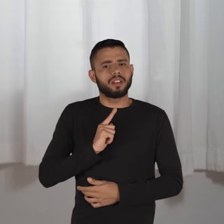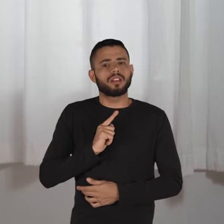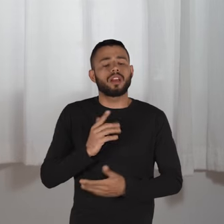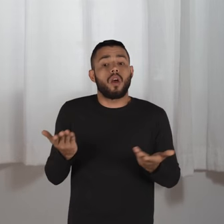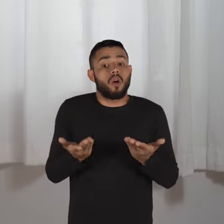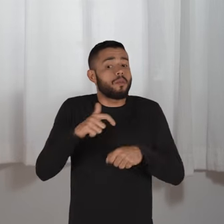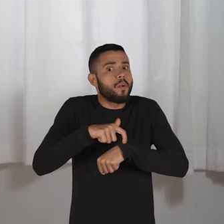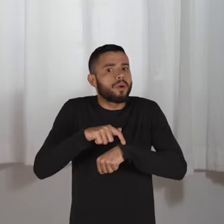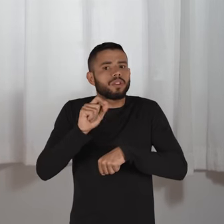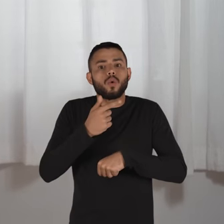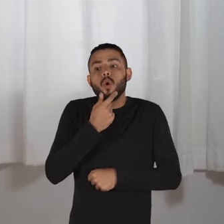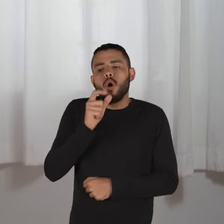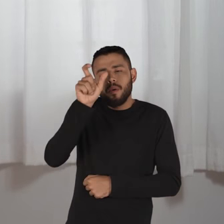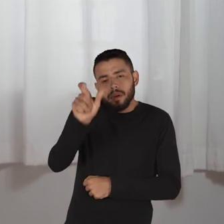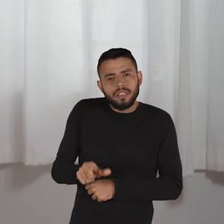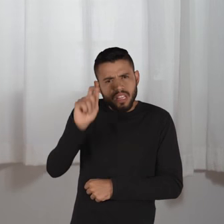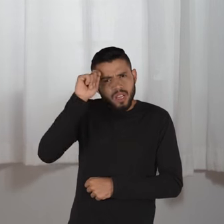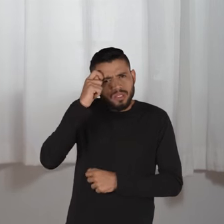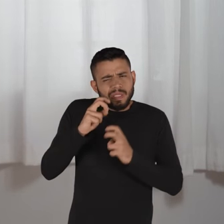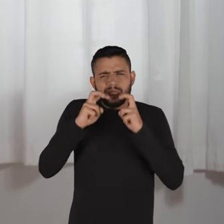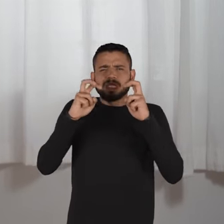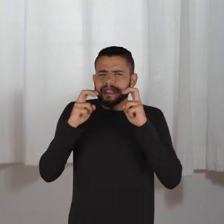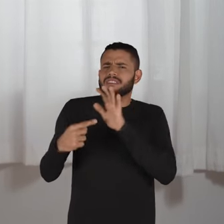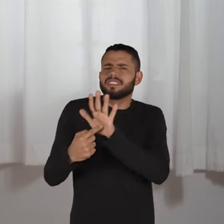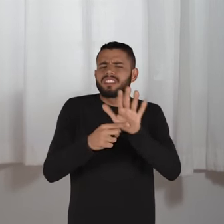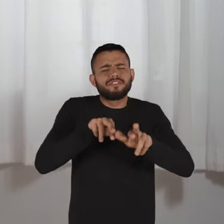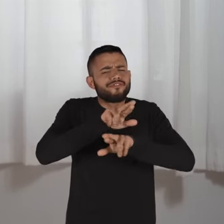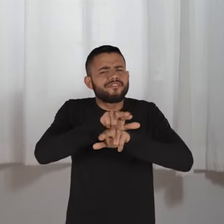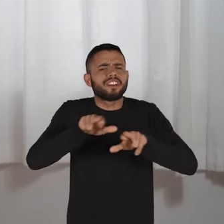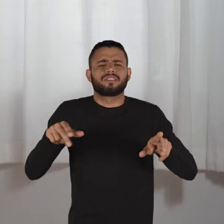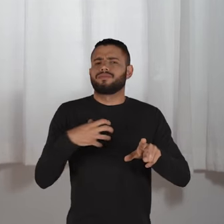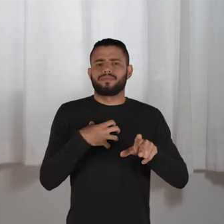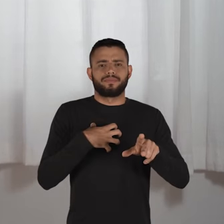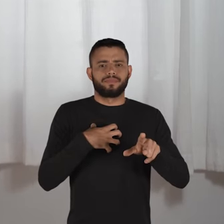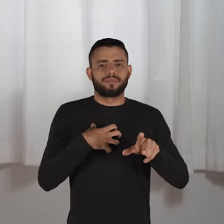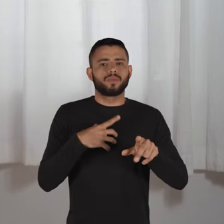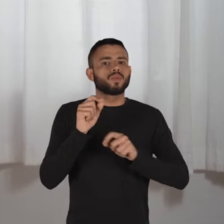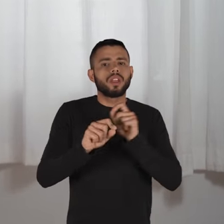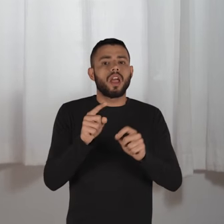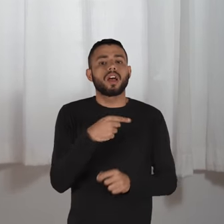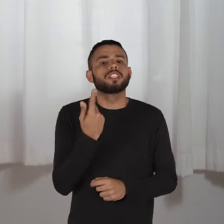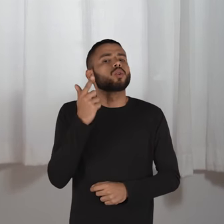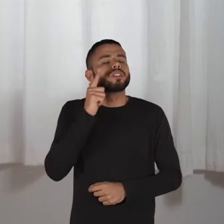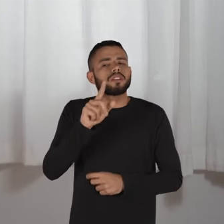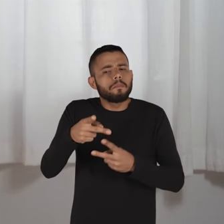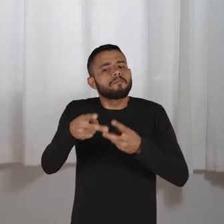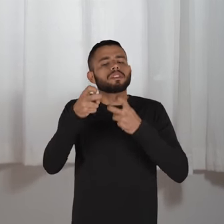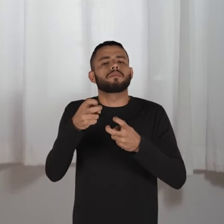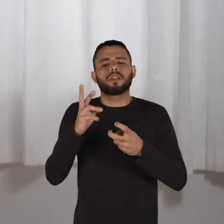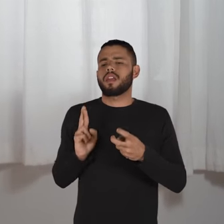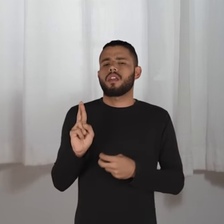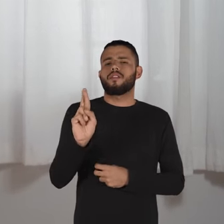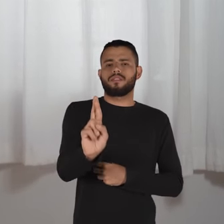a gente está num momento em que o homem negro grita de diversas formas para que a gente consiga enxergar